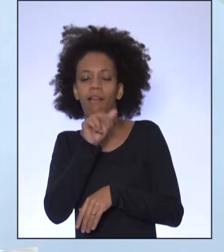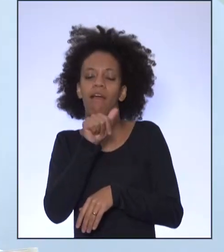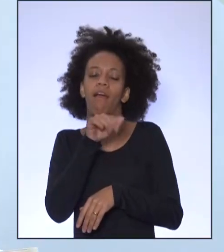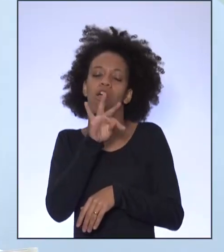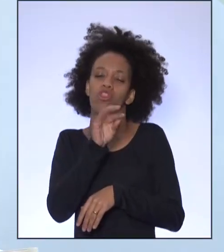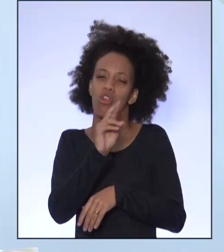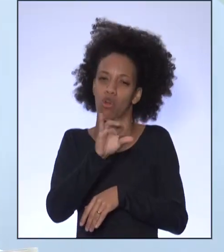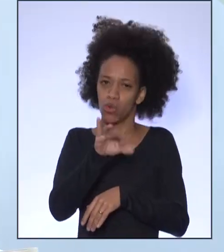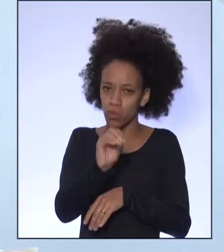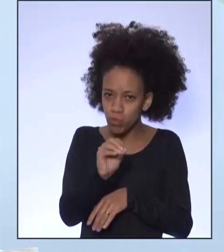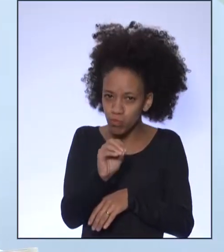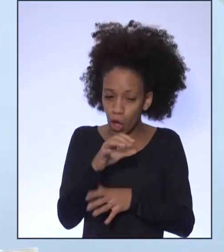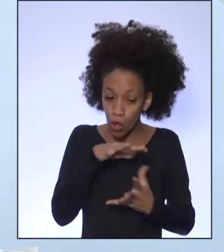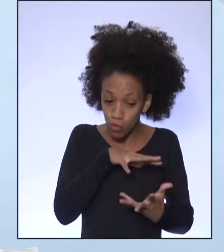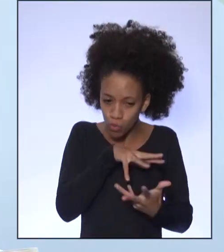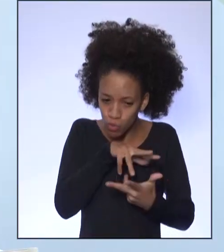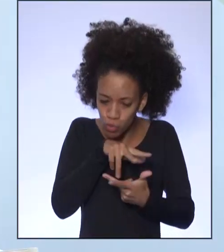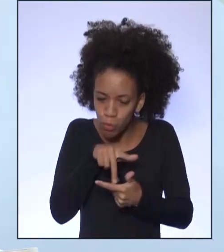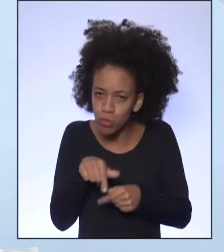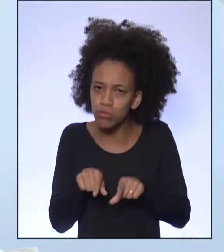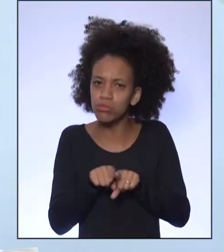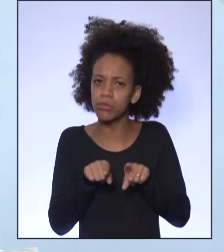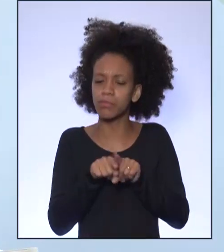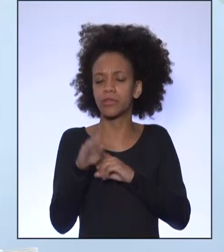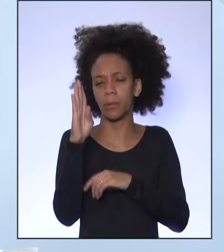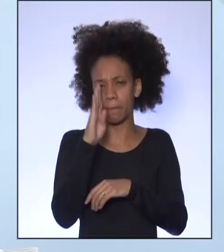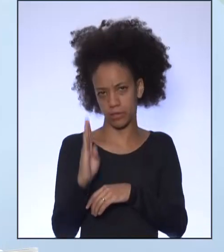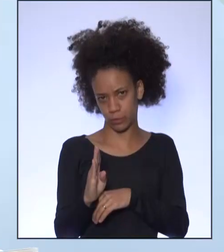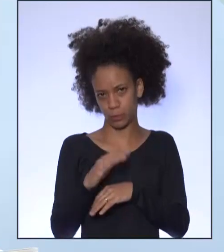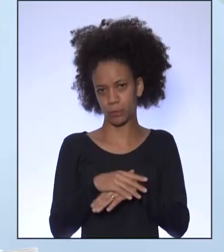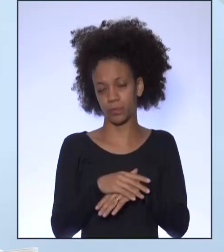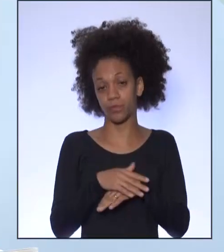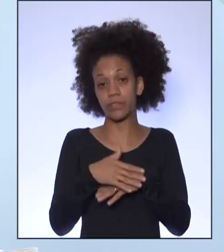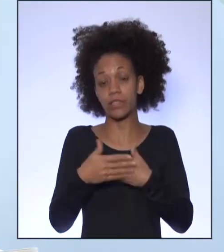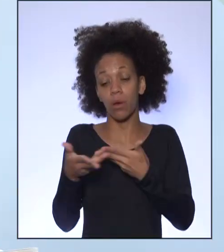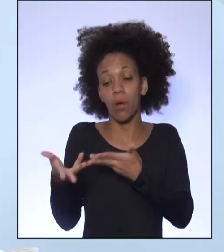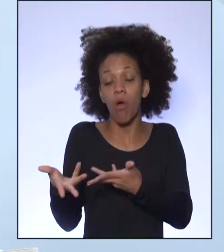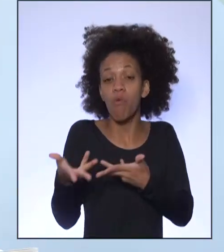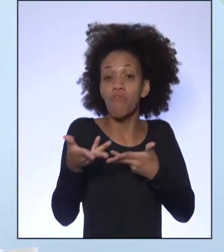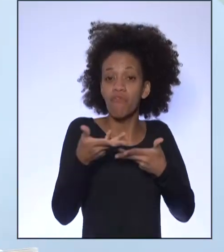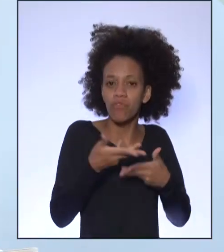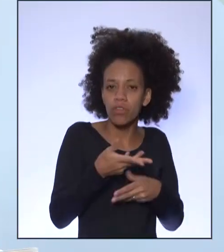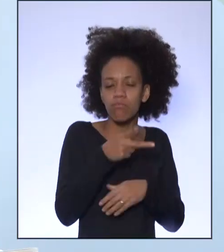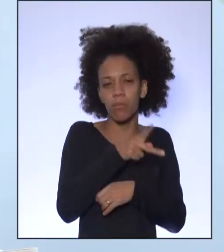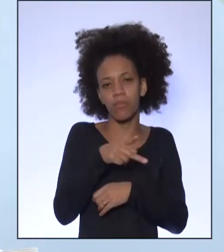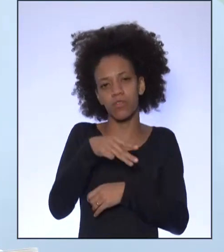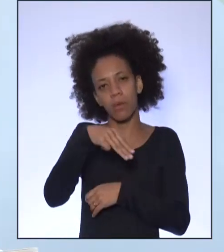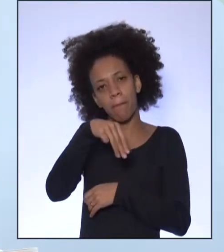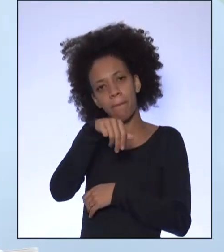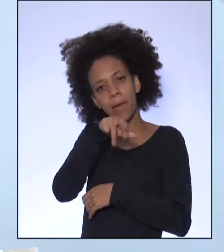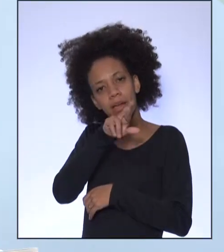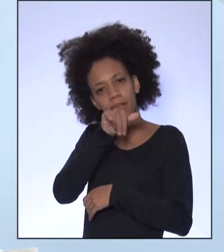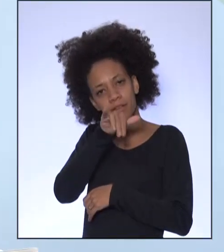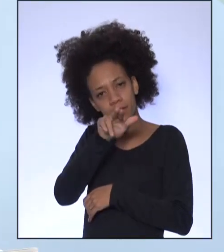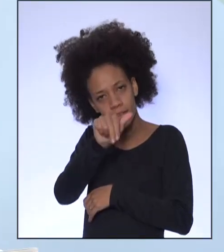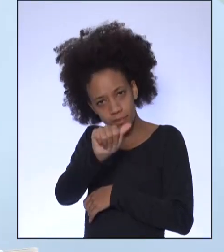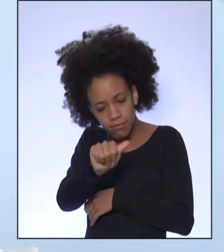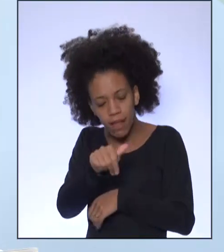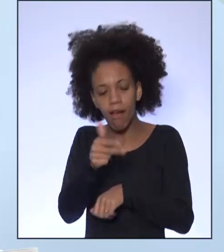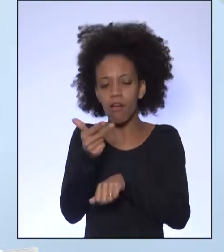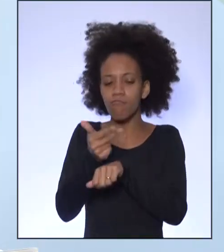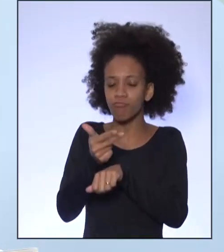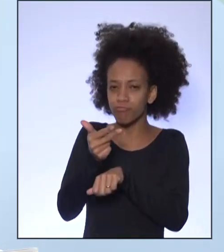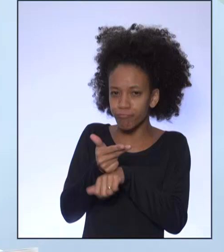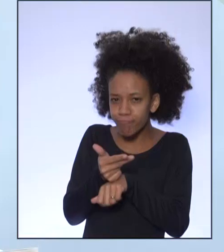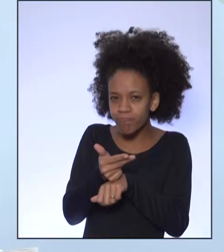Brasil. Então, agora, gente convida a professora Mariana, que gravou um vídeo para